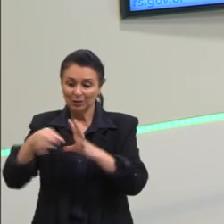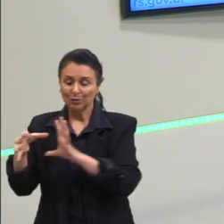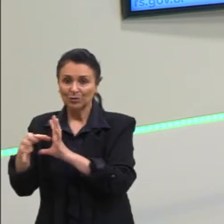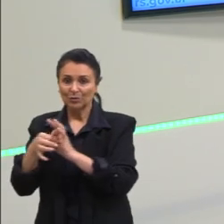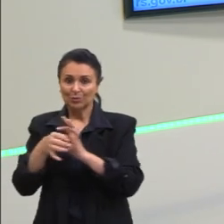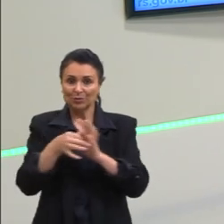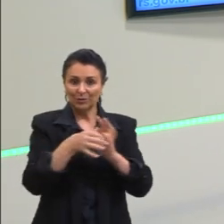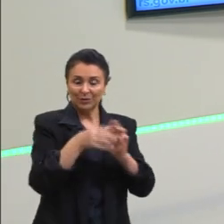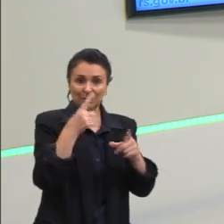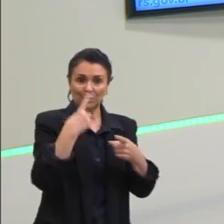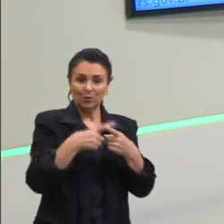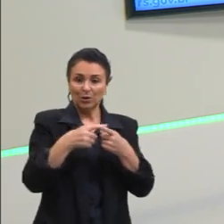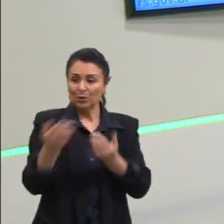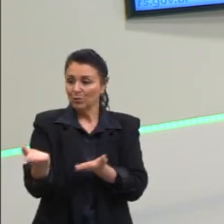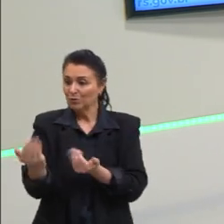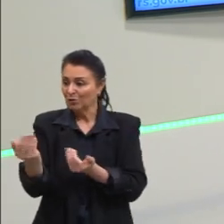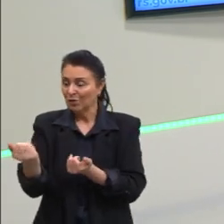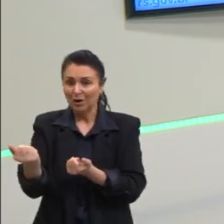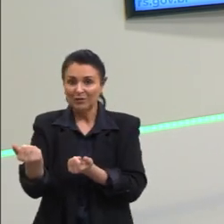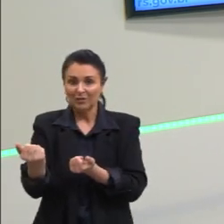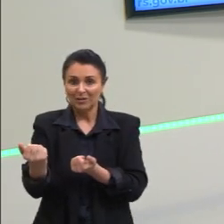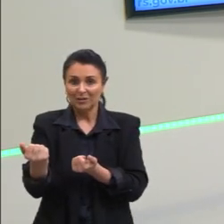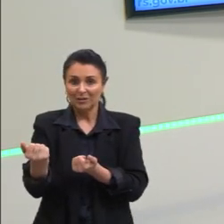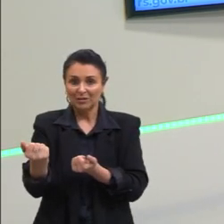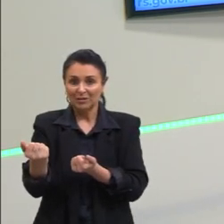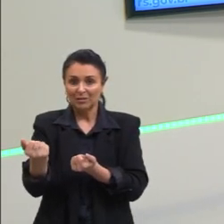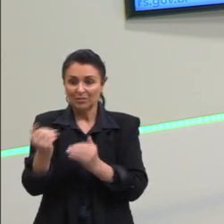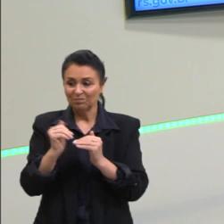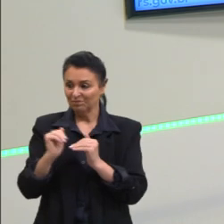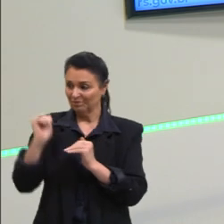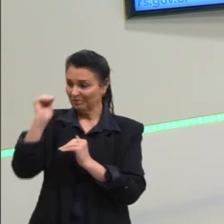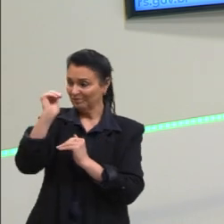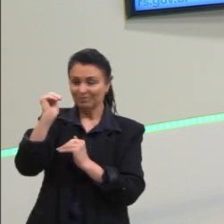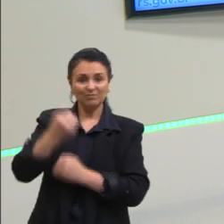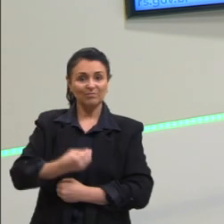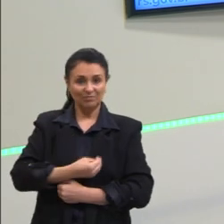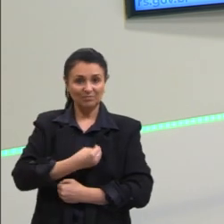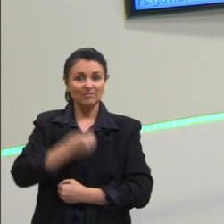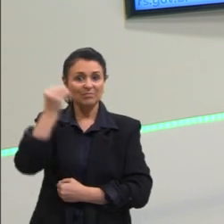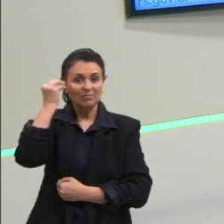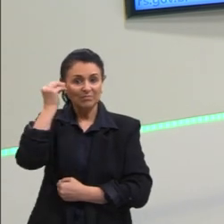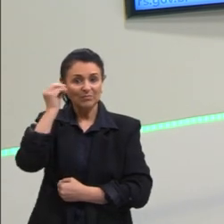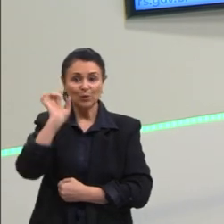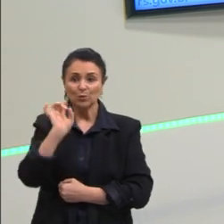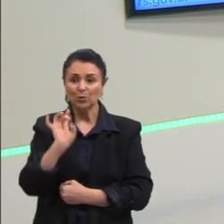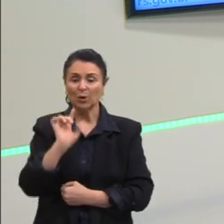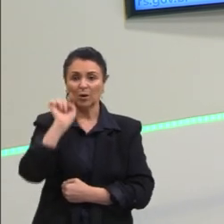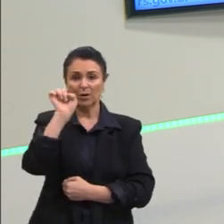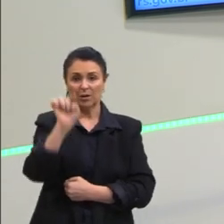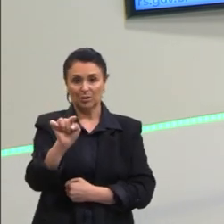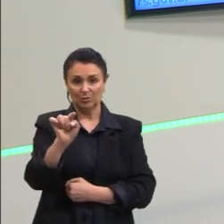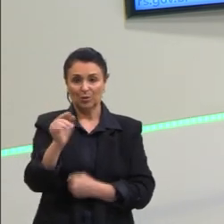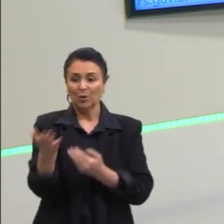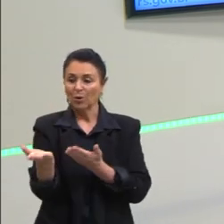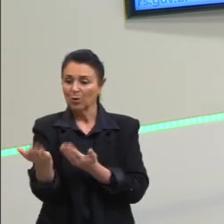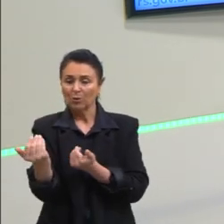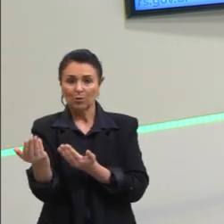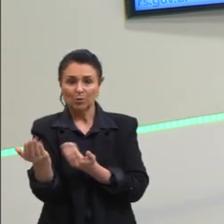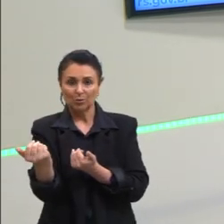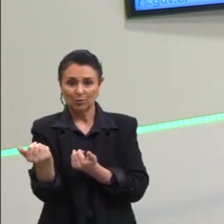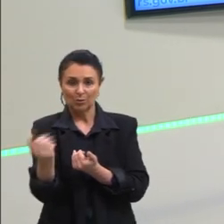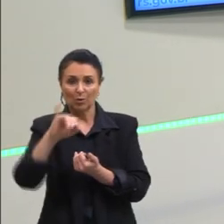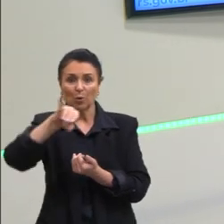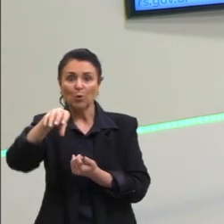porque é a juventude e a adolescência de hoje que está vivendo isso. a juventude do